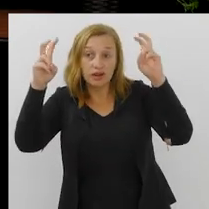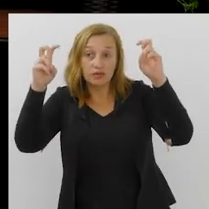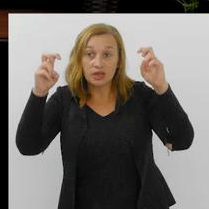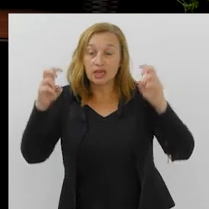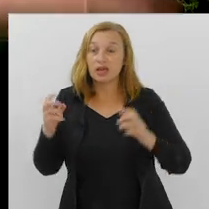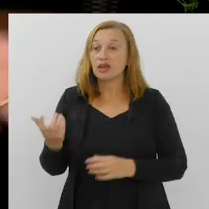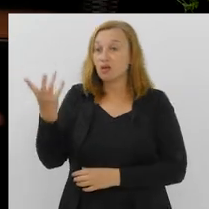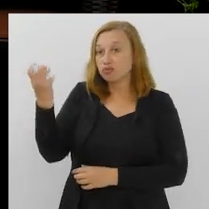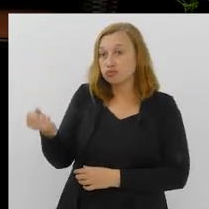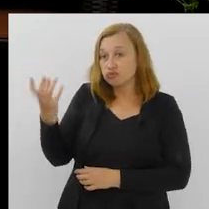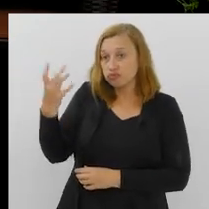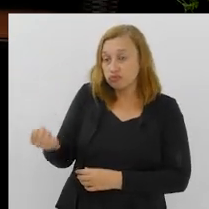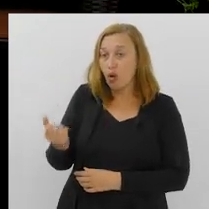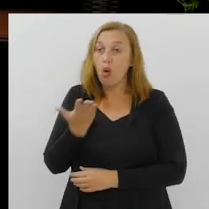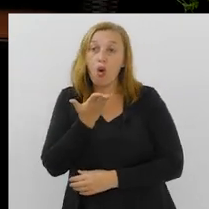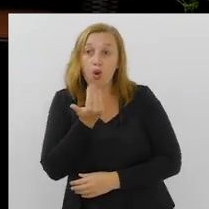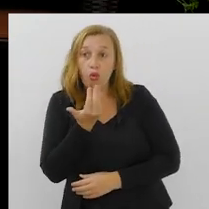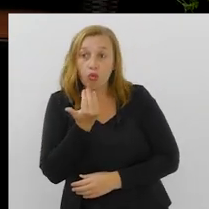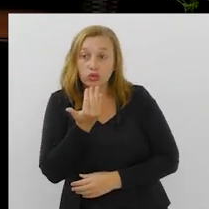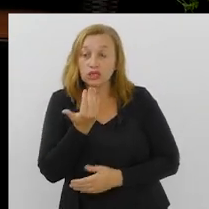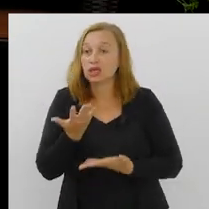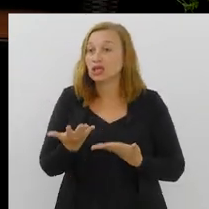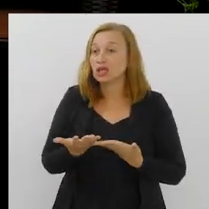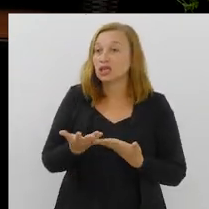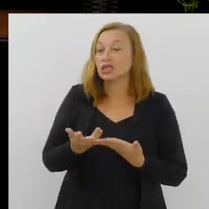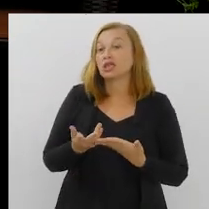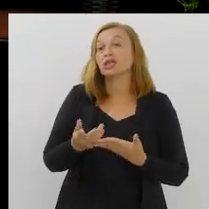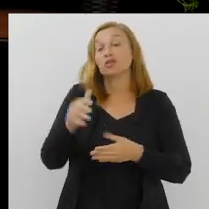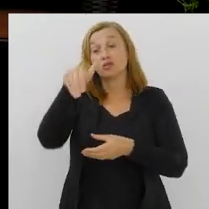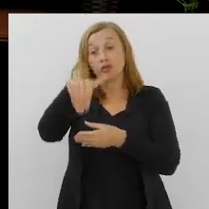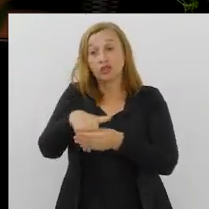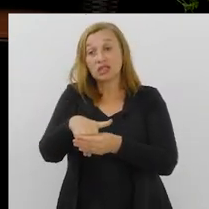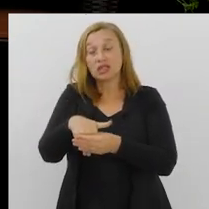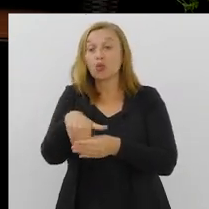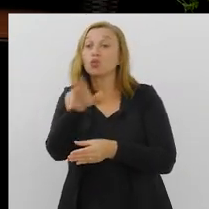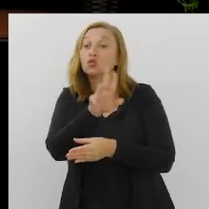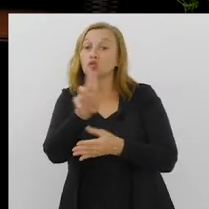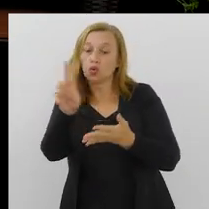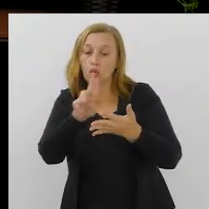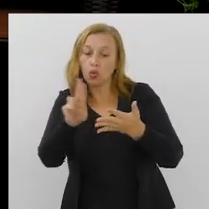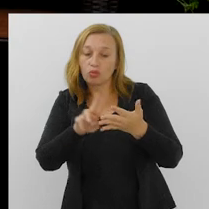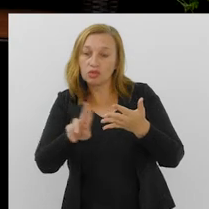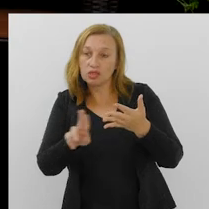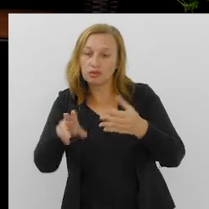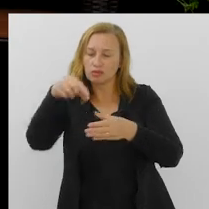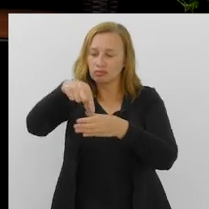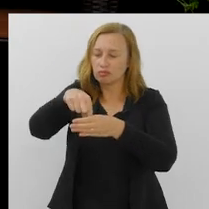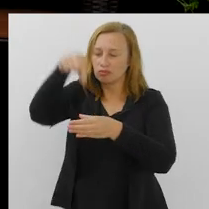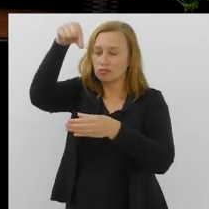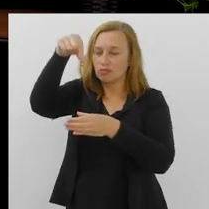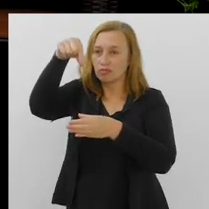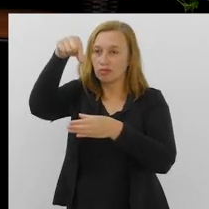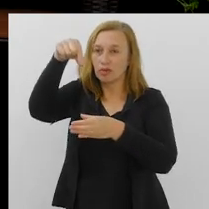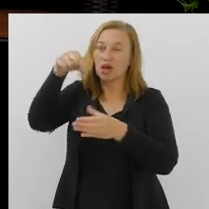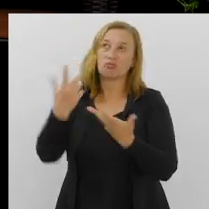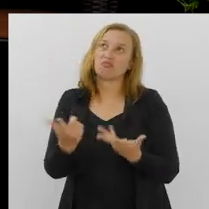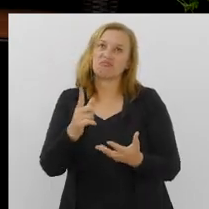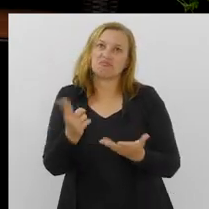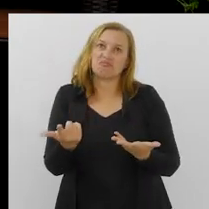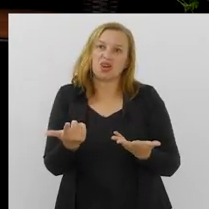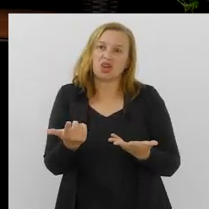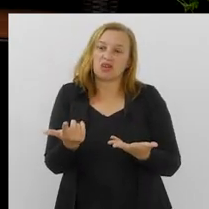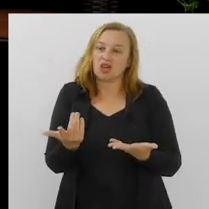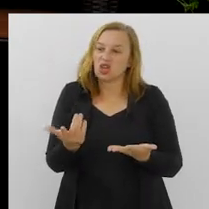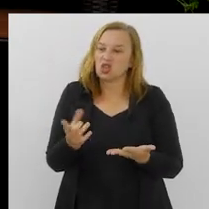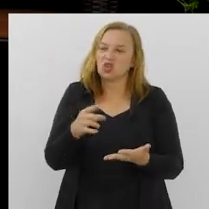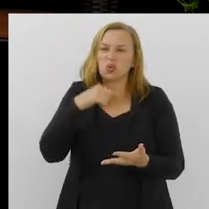a questão da pensão, a questão da execução de alimentos. A gente coloca em votação os nomes, porque não adianta a gente criar uma